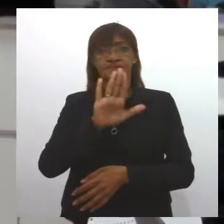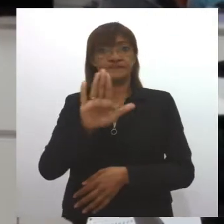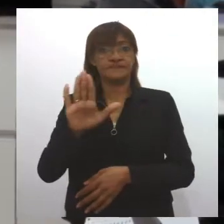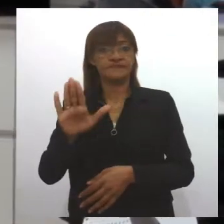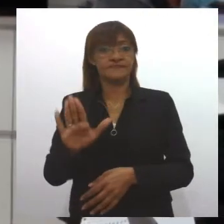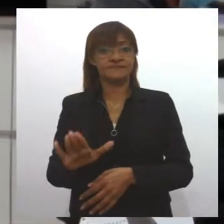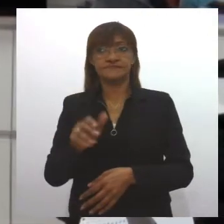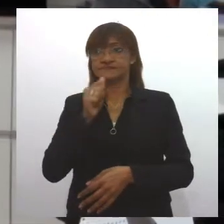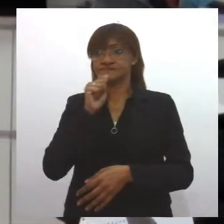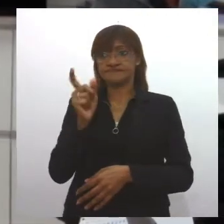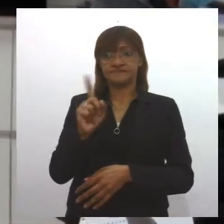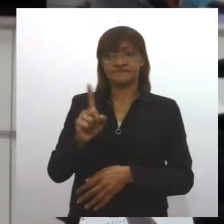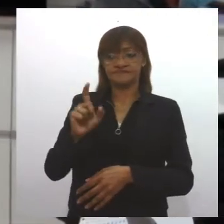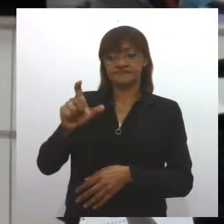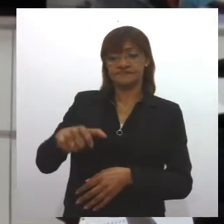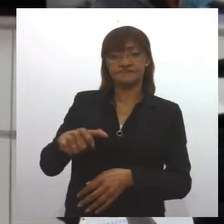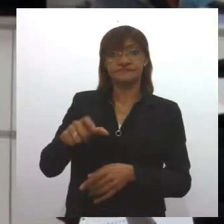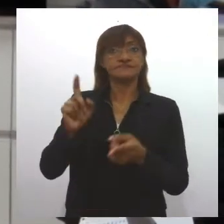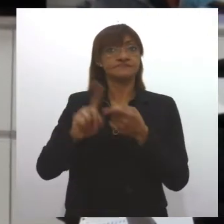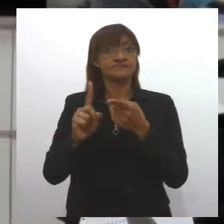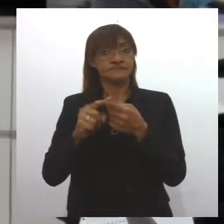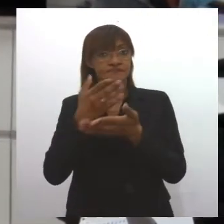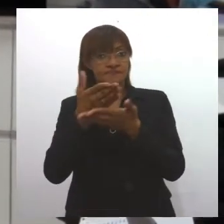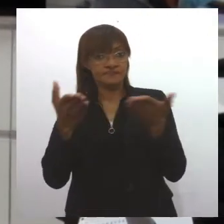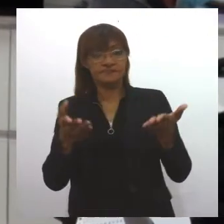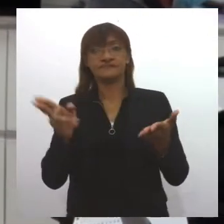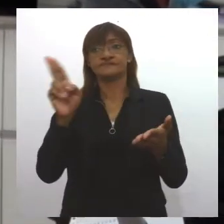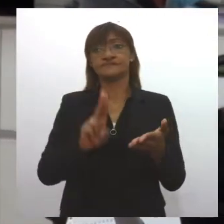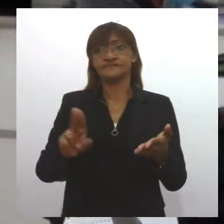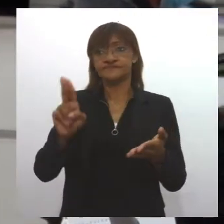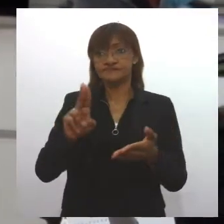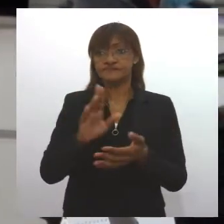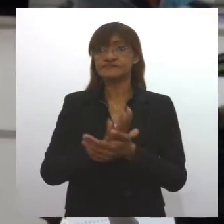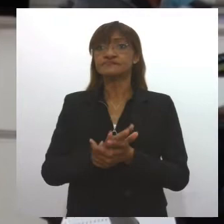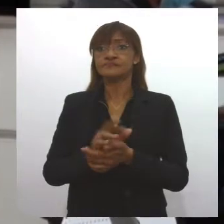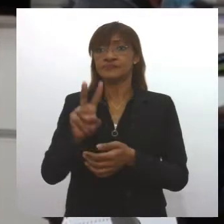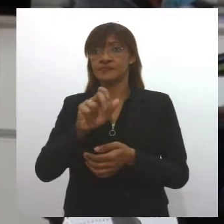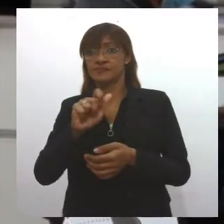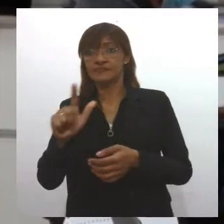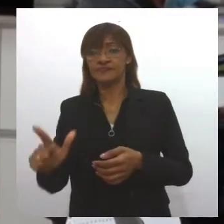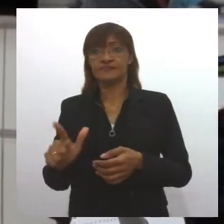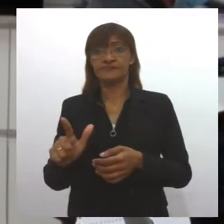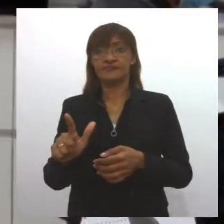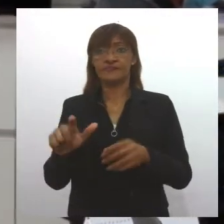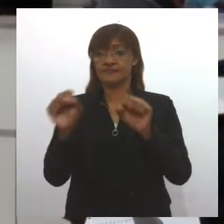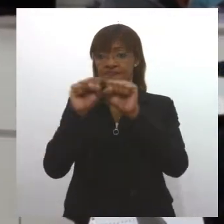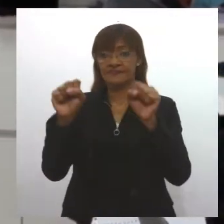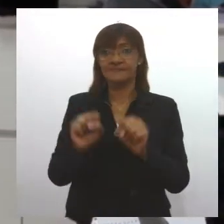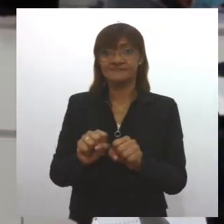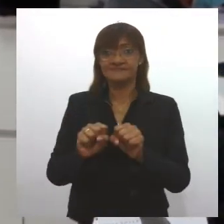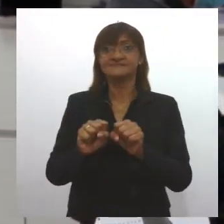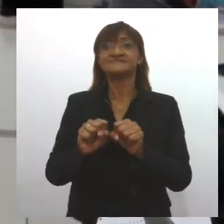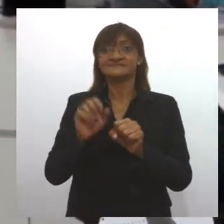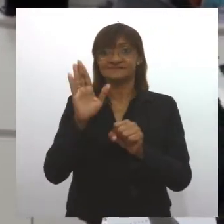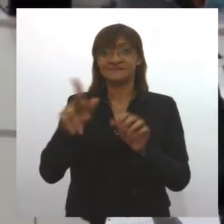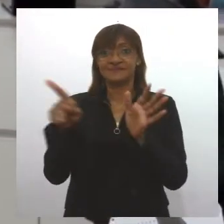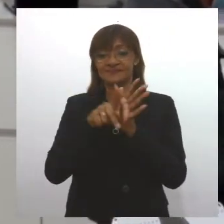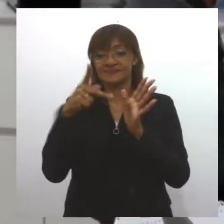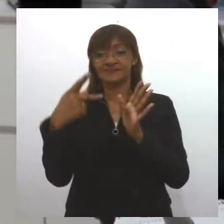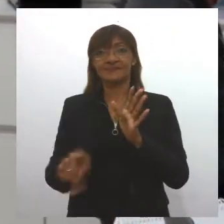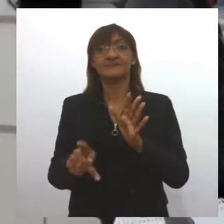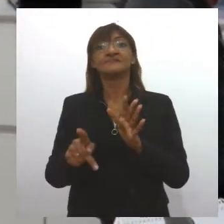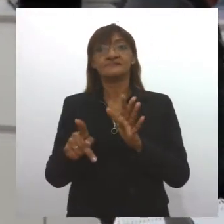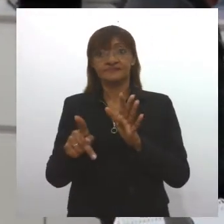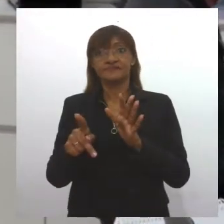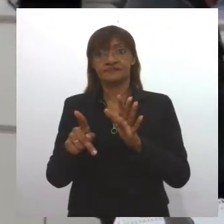ainda não tem cartão. Assim como você pode usar também a VAL da Aracaju Card, nós temos a VAL, que é a atendente virtual da Aracaju Card, que você